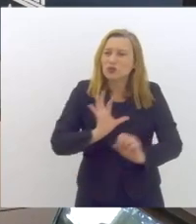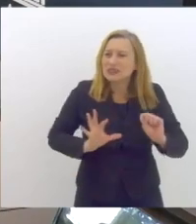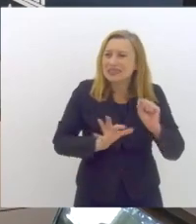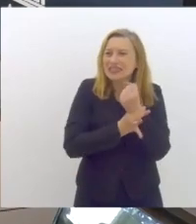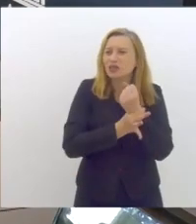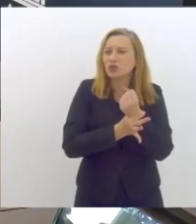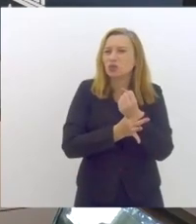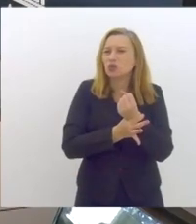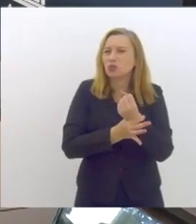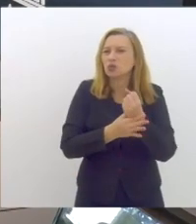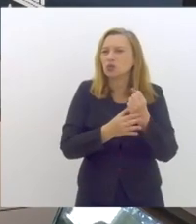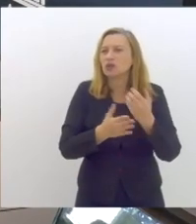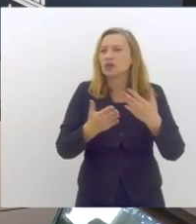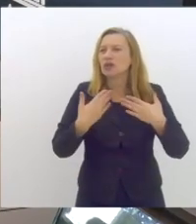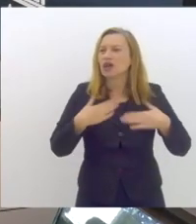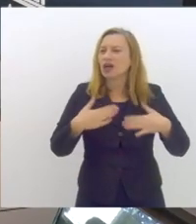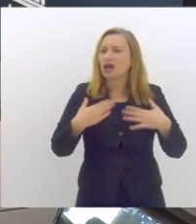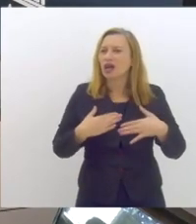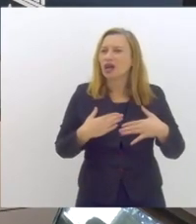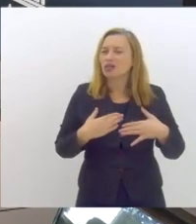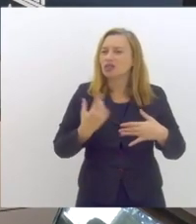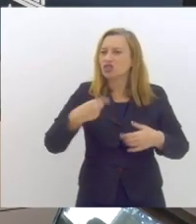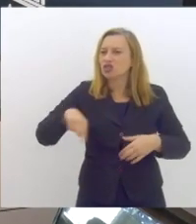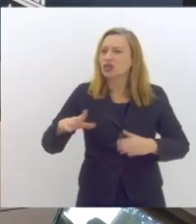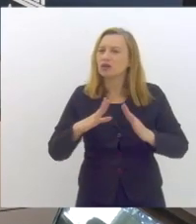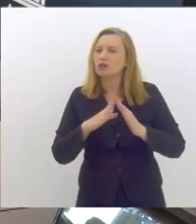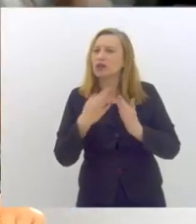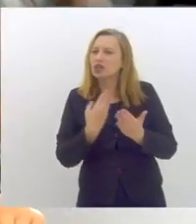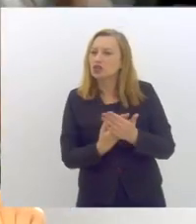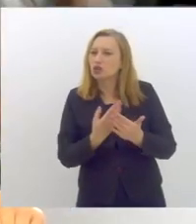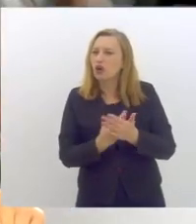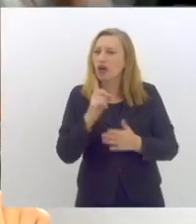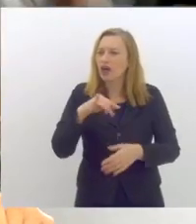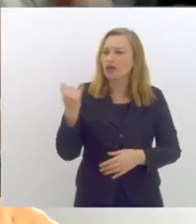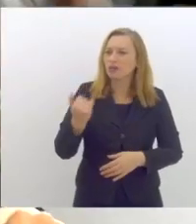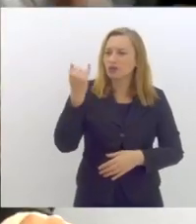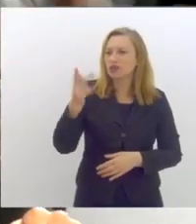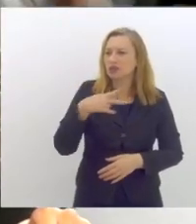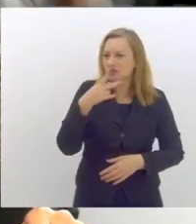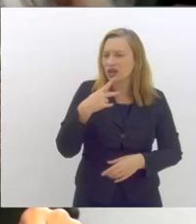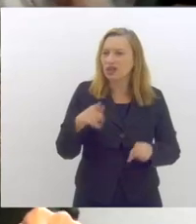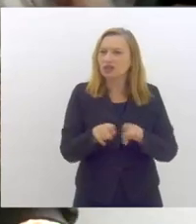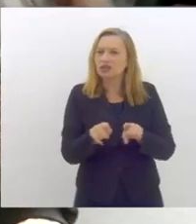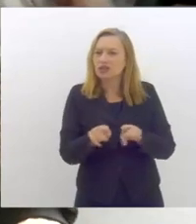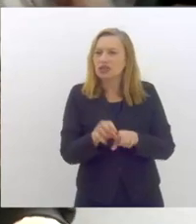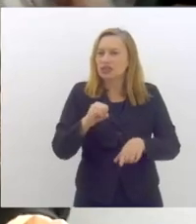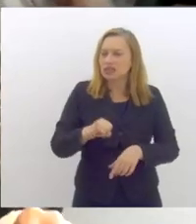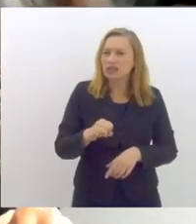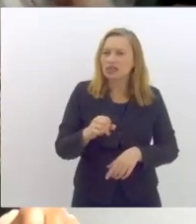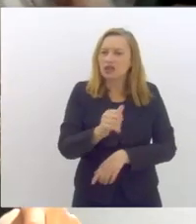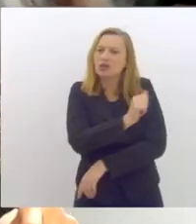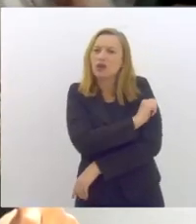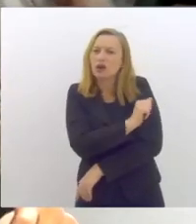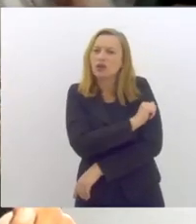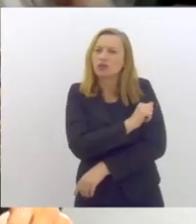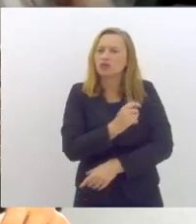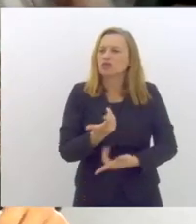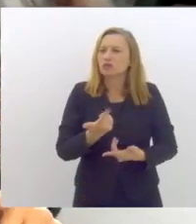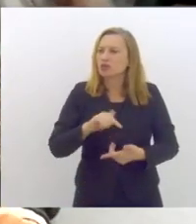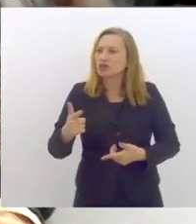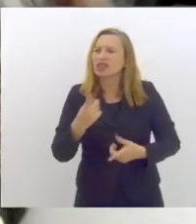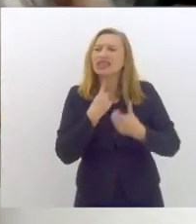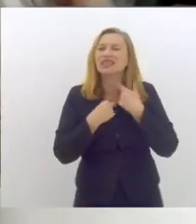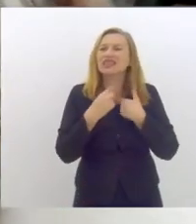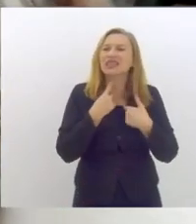não se sentem confortáveis em ir para a escola isso é importante também de ser abordado porque se o aluno não tem sequer vontade, tem